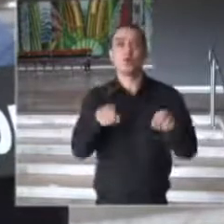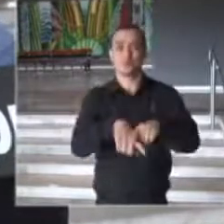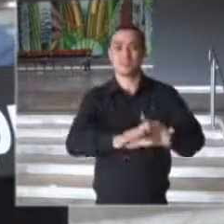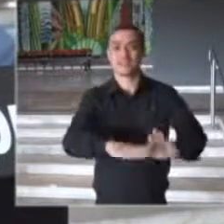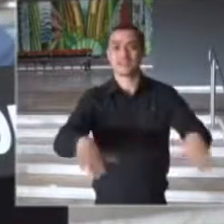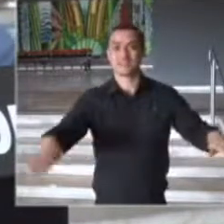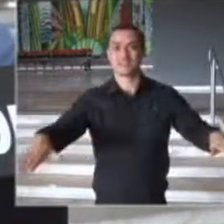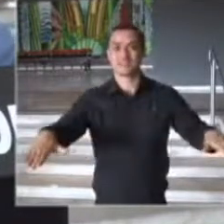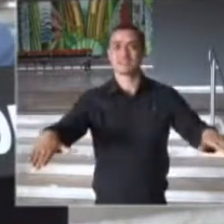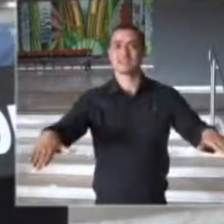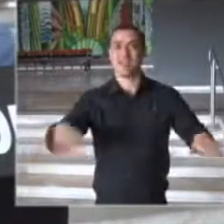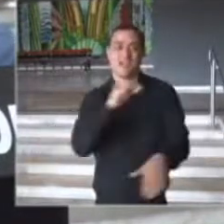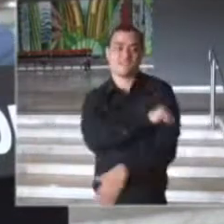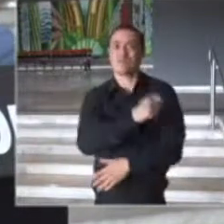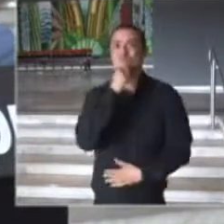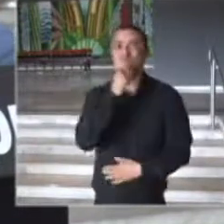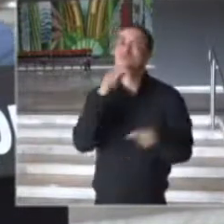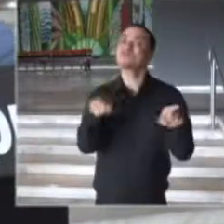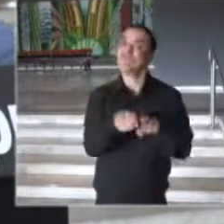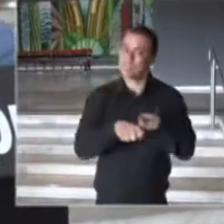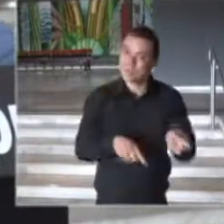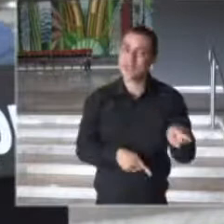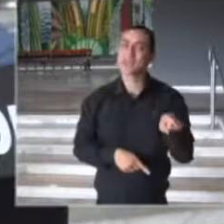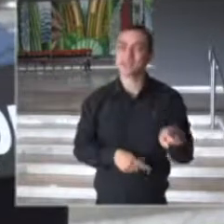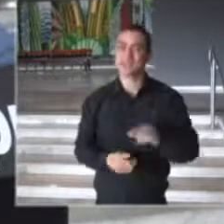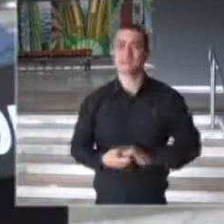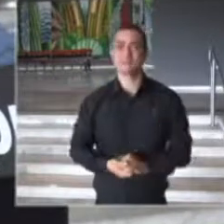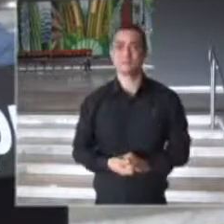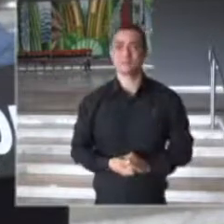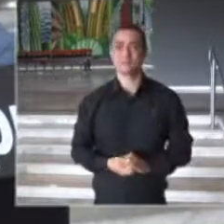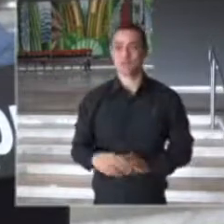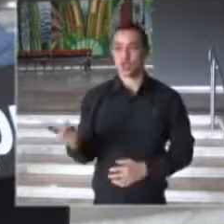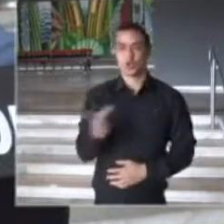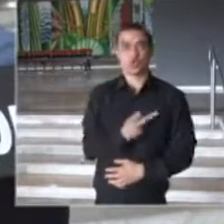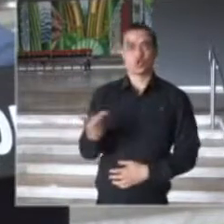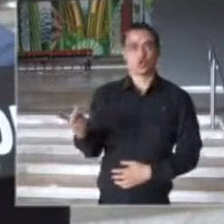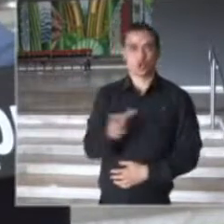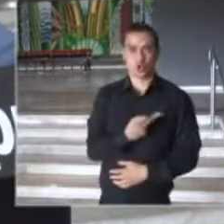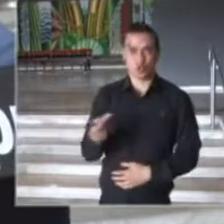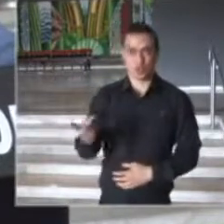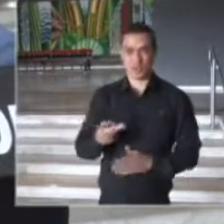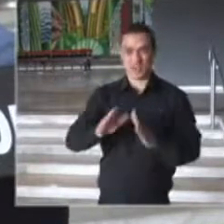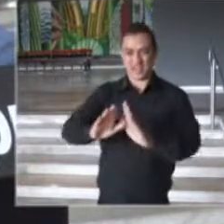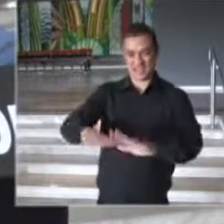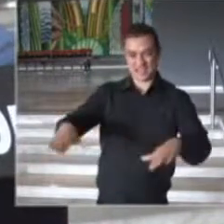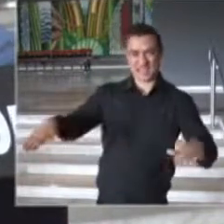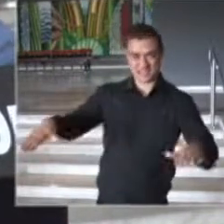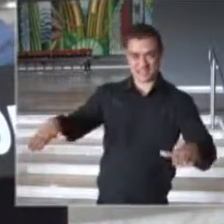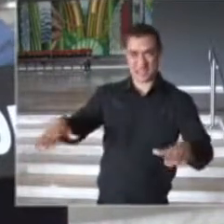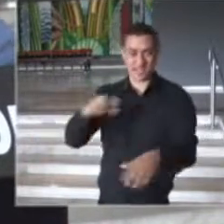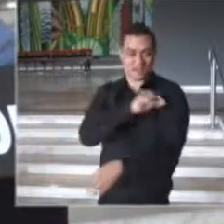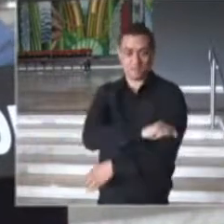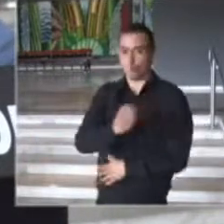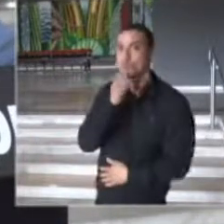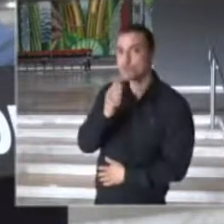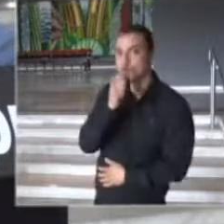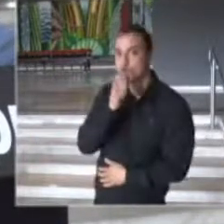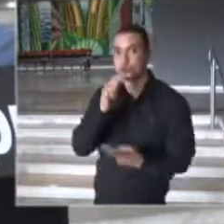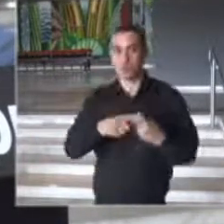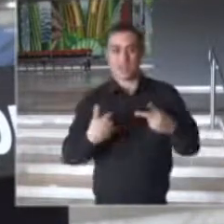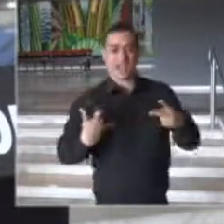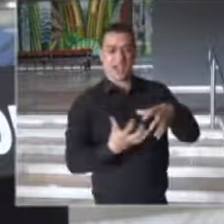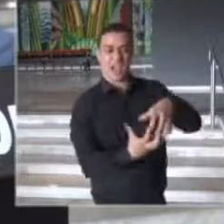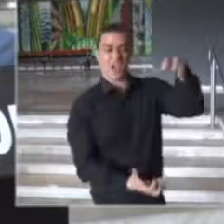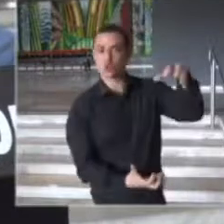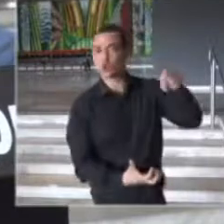que ainda não foram vacinadas. Esses dois segmentos, as crianças não vacinadas e os adultos que por uma